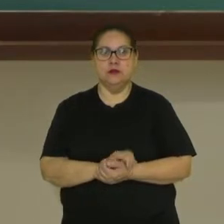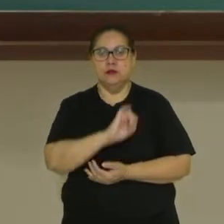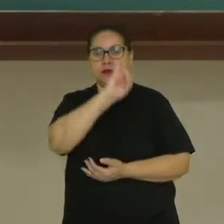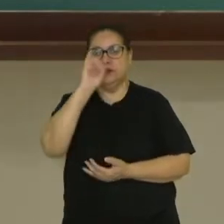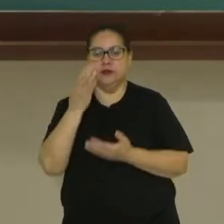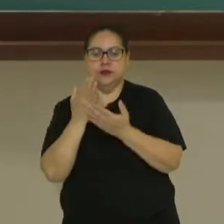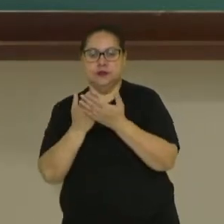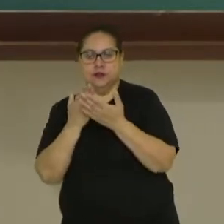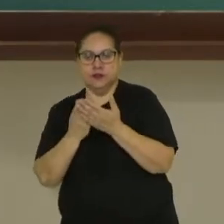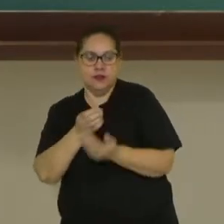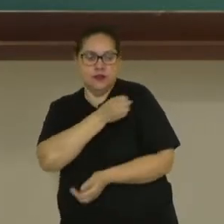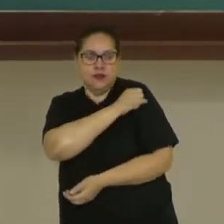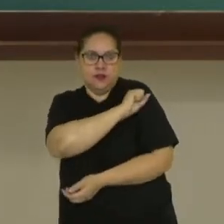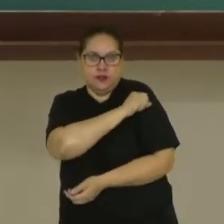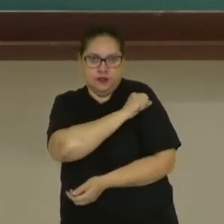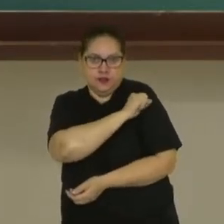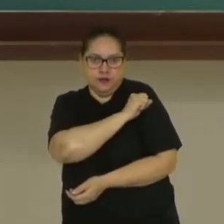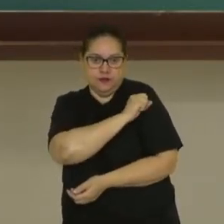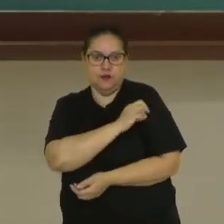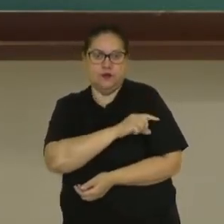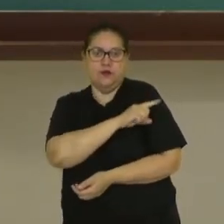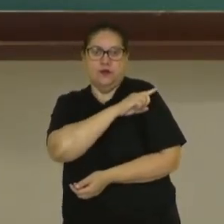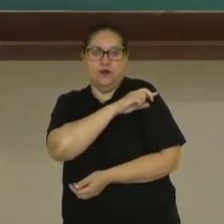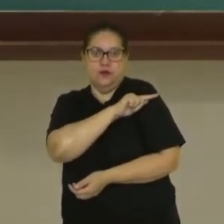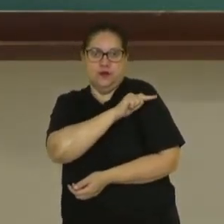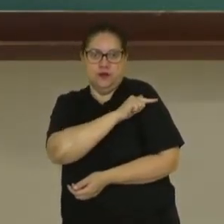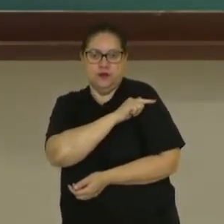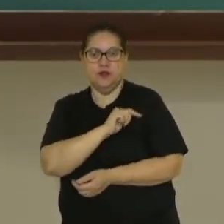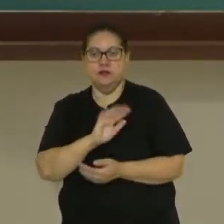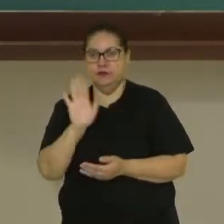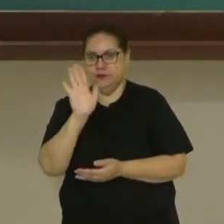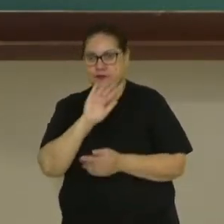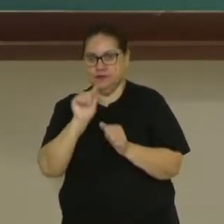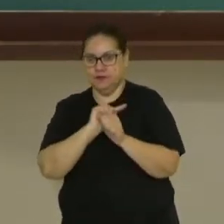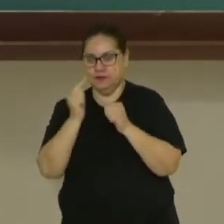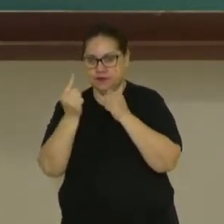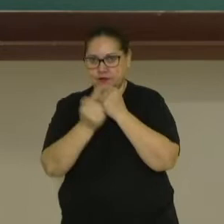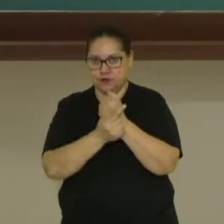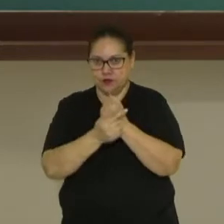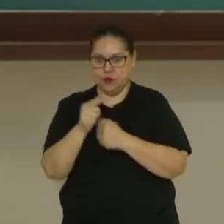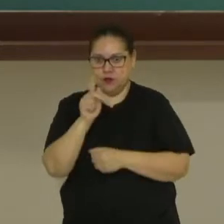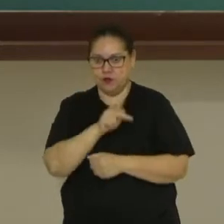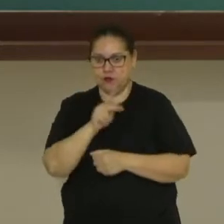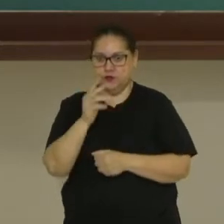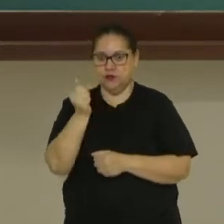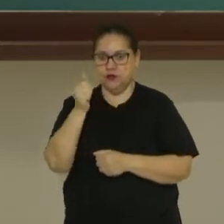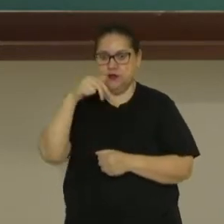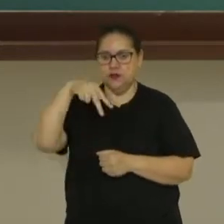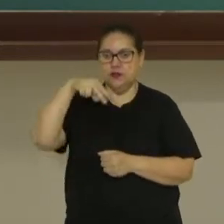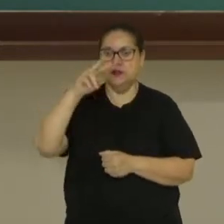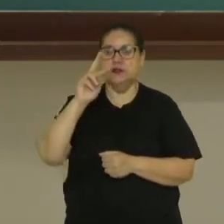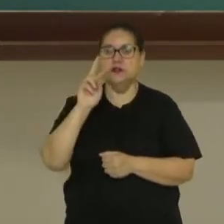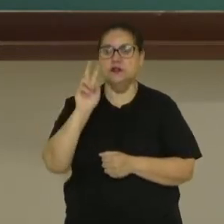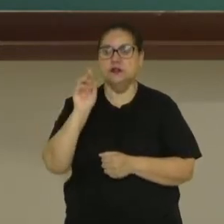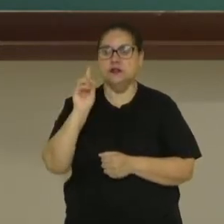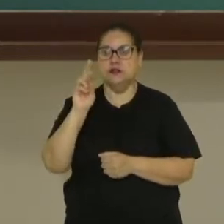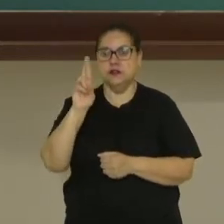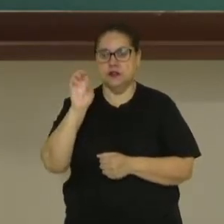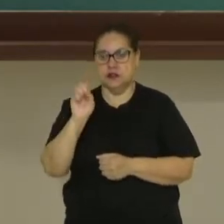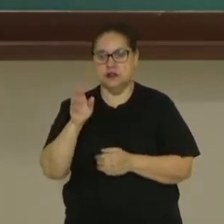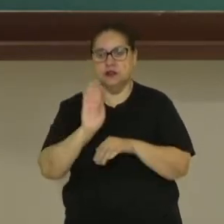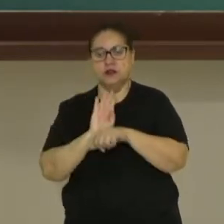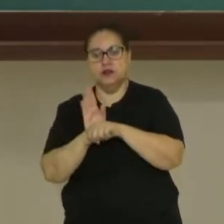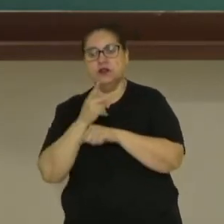Olá estudantes do oitavo ano do ensino fundamental, saudações geográficas, eu sou o professor André e neste vídeo